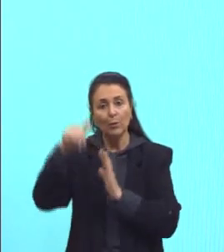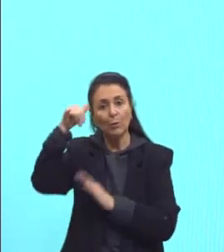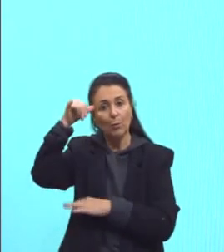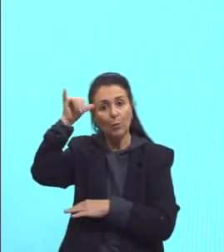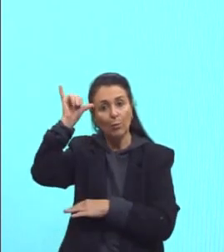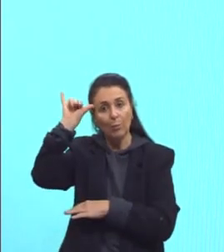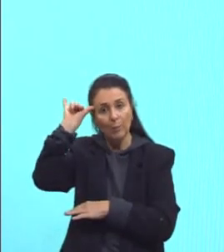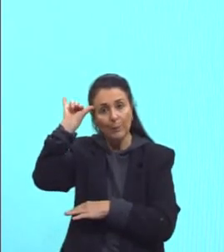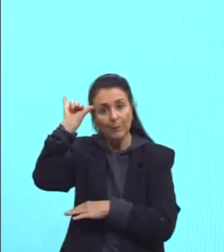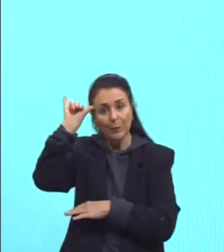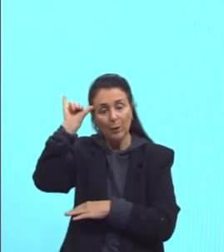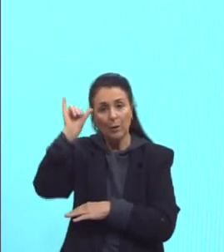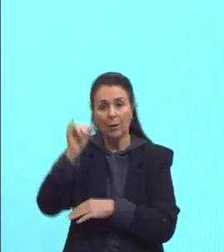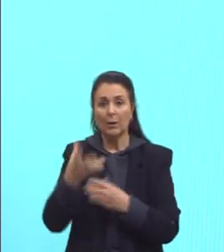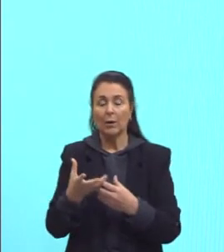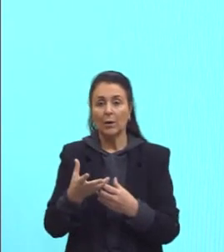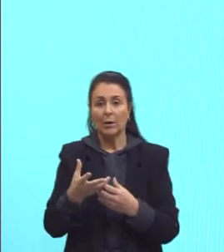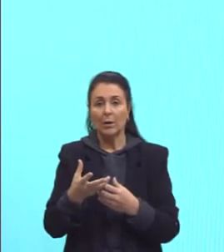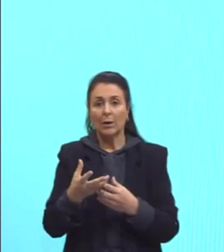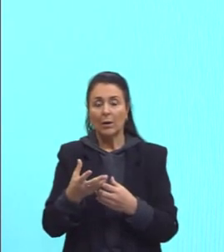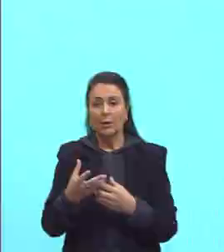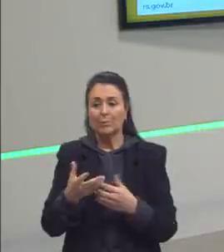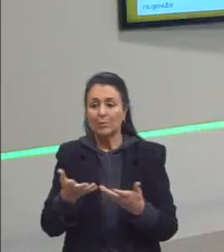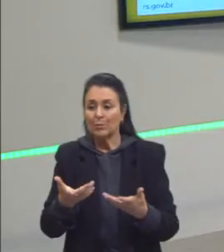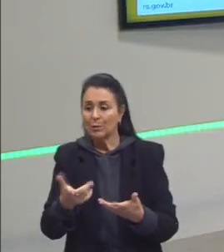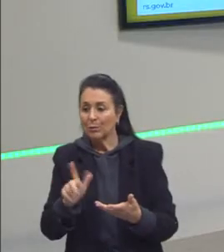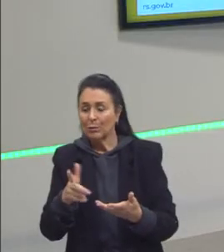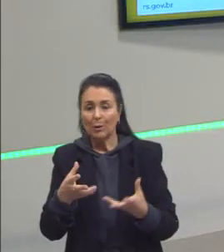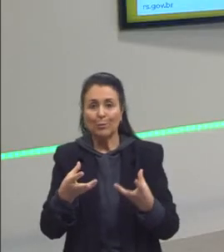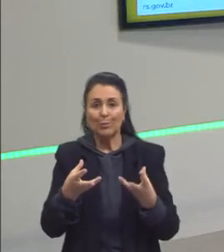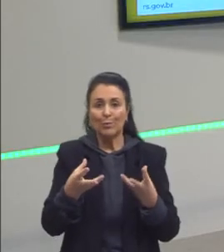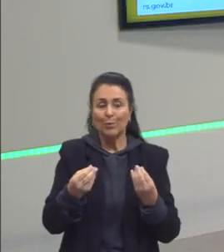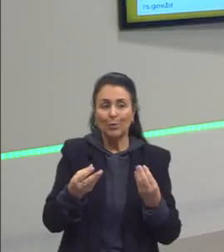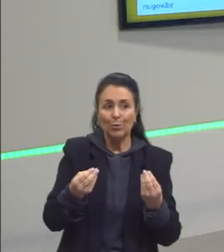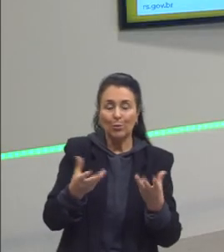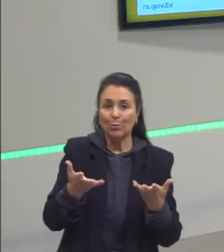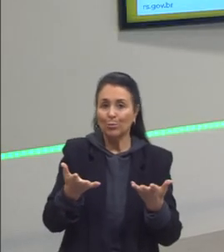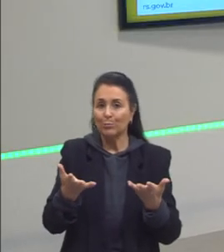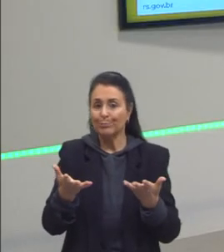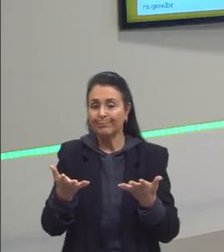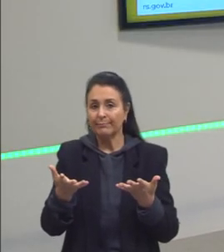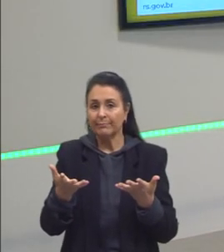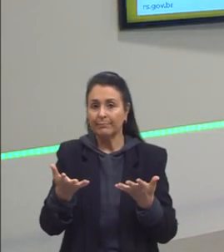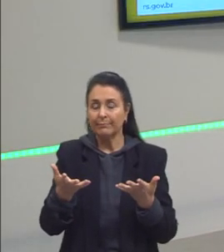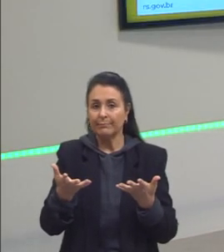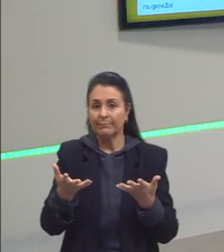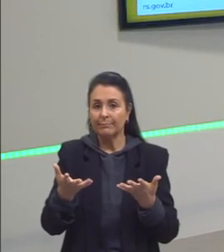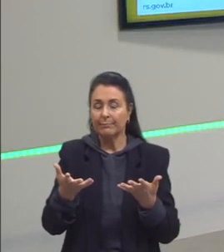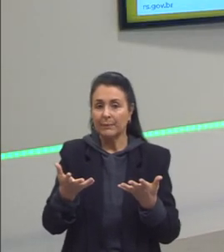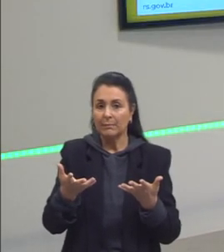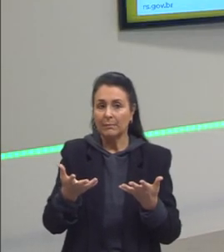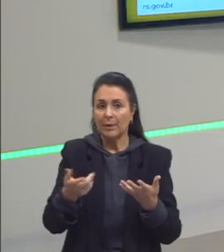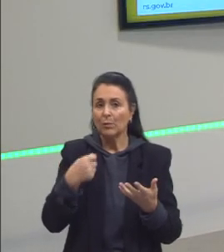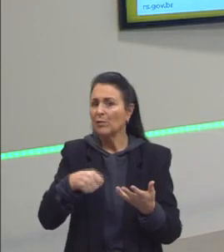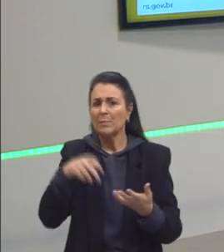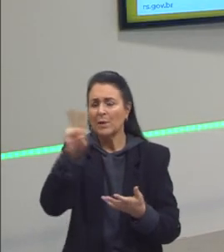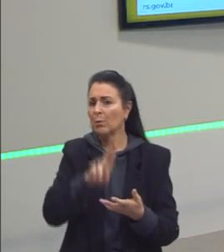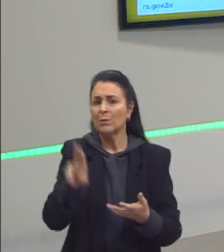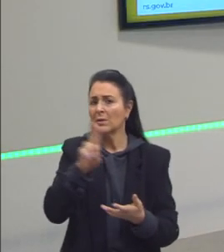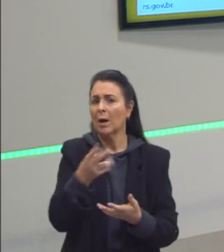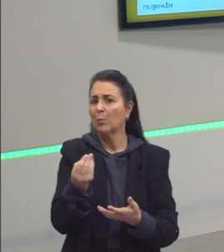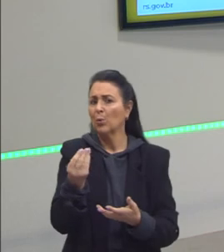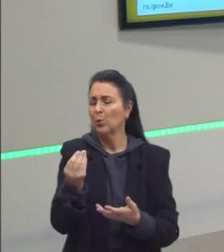Então, tu não vai ter grandes... Tu não vai ter grandes questões de dinheiro, de